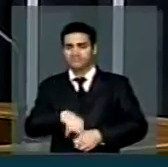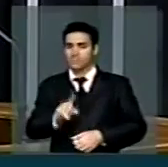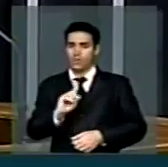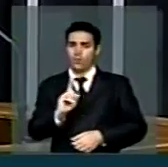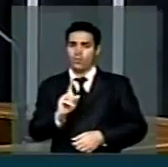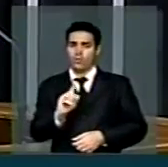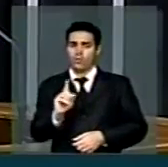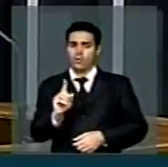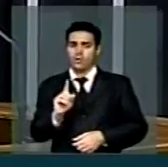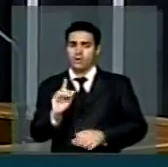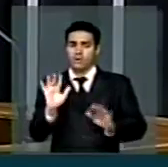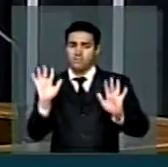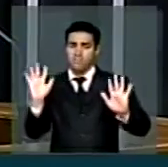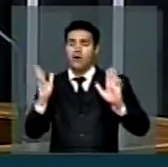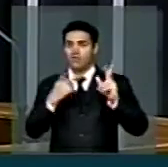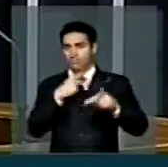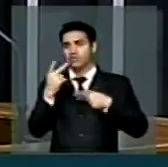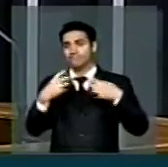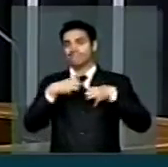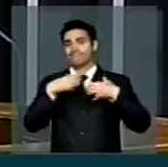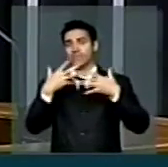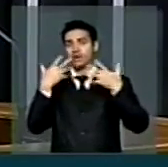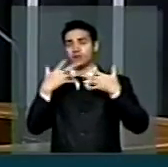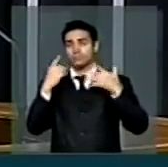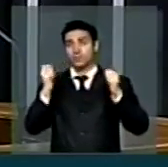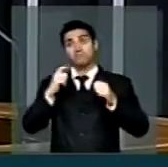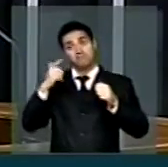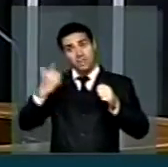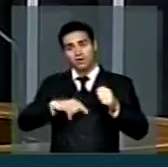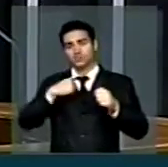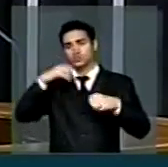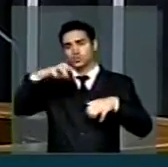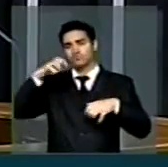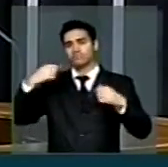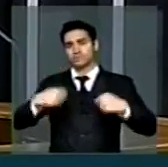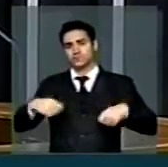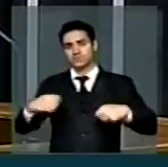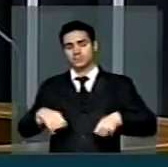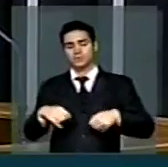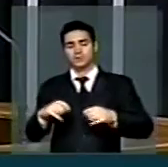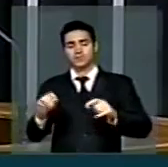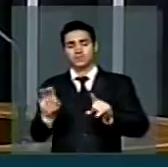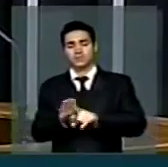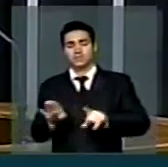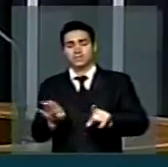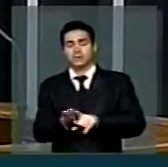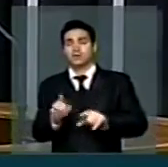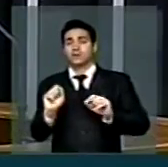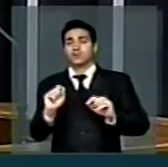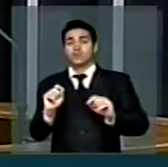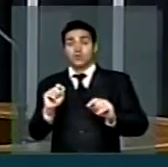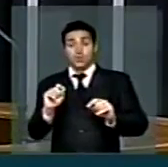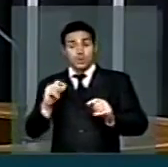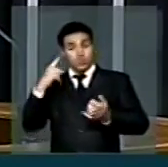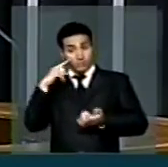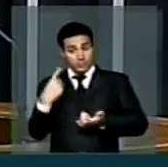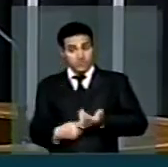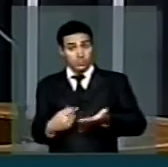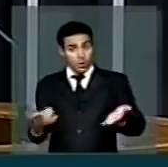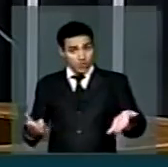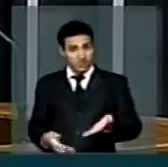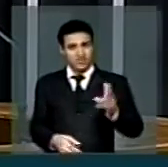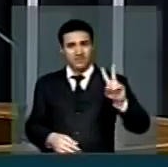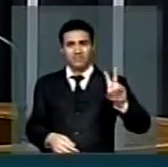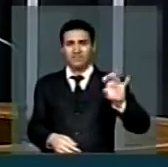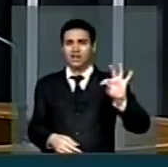Mas eu estou registrando, a gente tem a alegria de que possa vir outra chuva. E registrar aqui, senhor presidente, o nosso compromisso de derrubar hoje